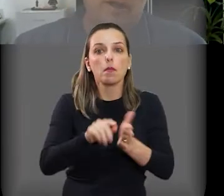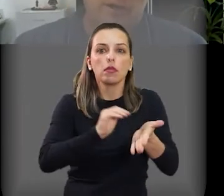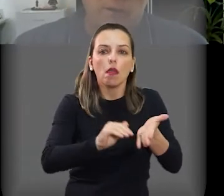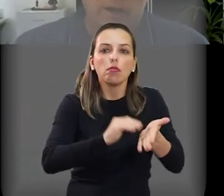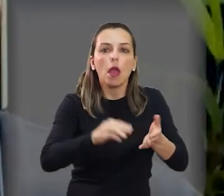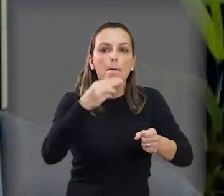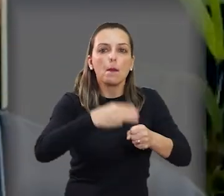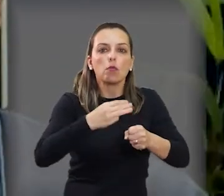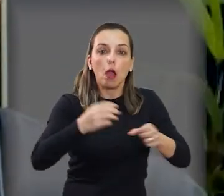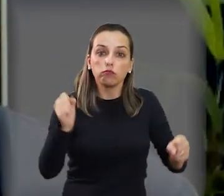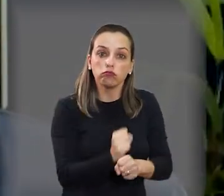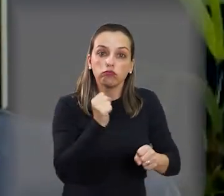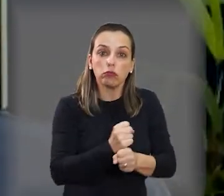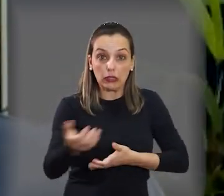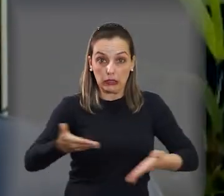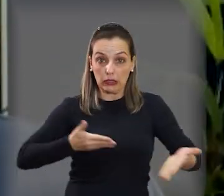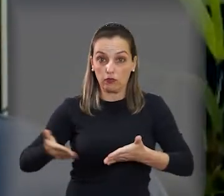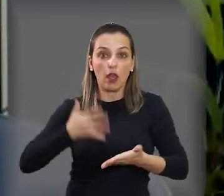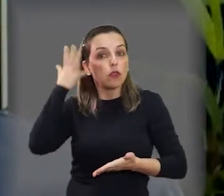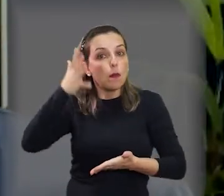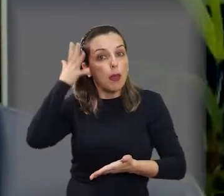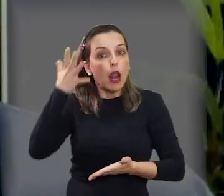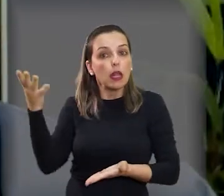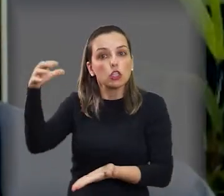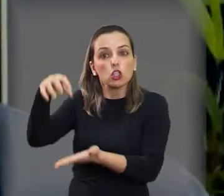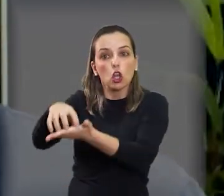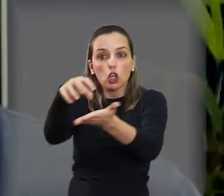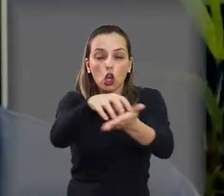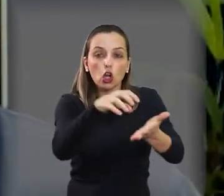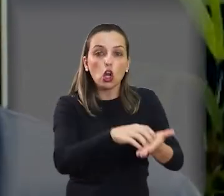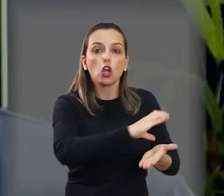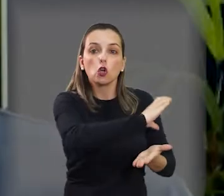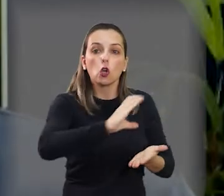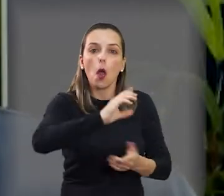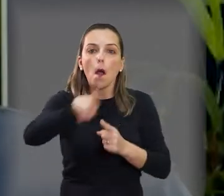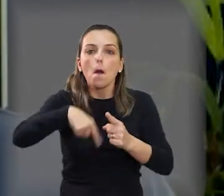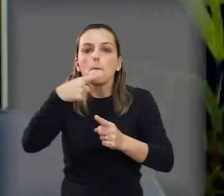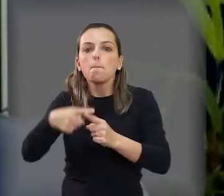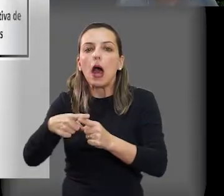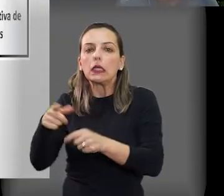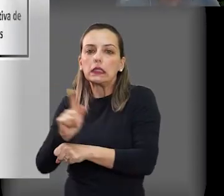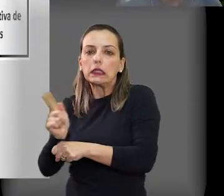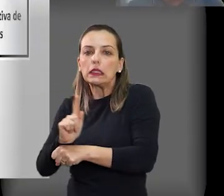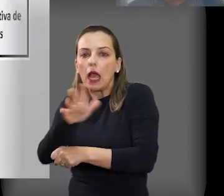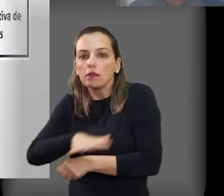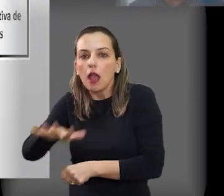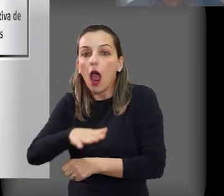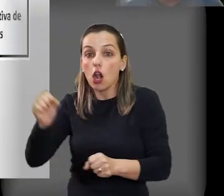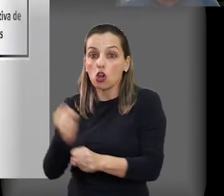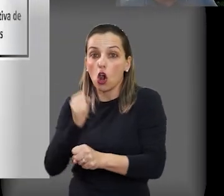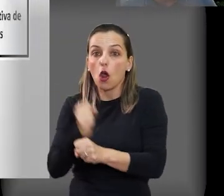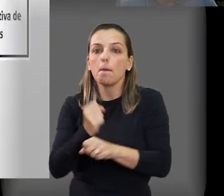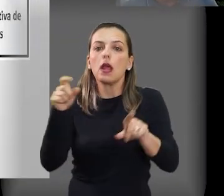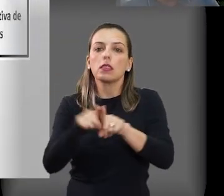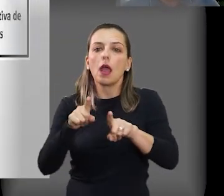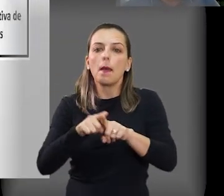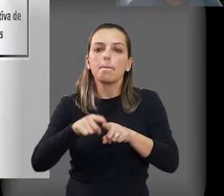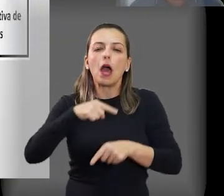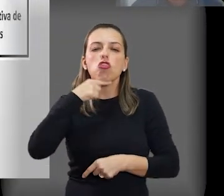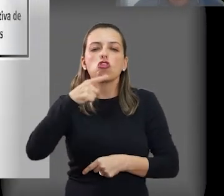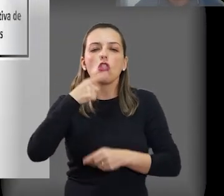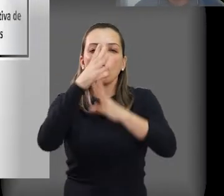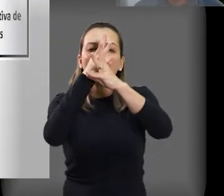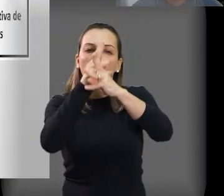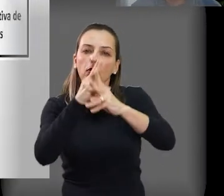teve como convidado o secretário municipal de obras e serviços, Sérgio José Pelícola, que fez uma apresentação detalhada